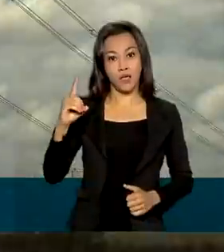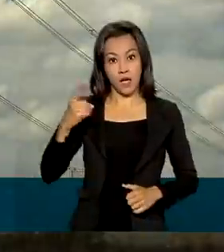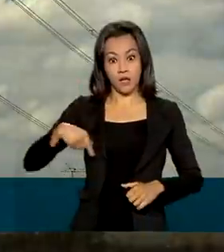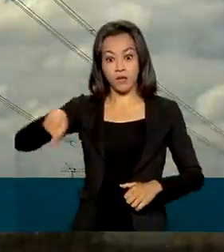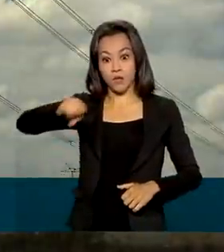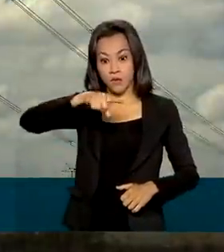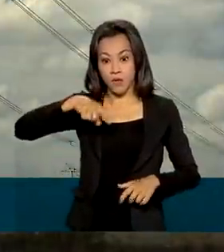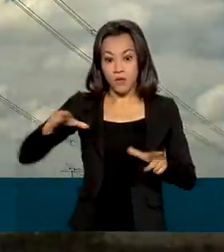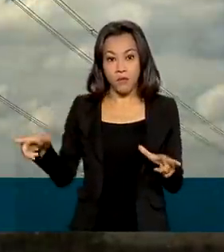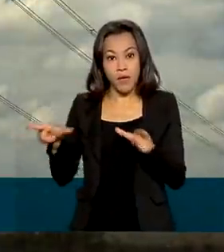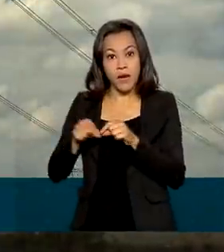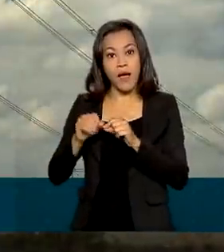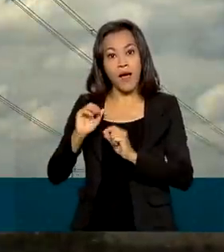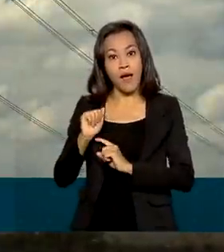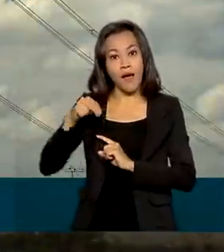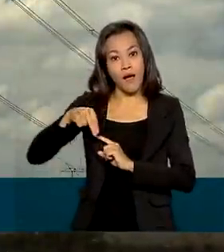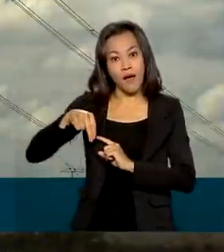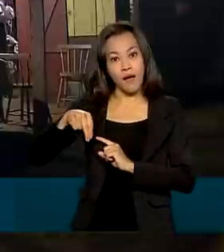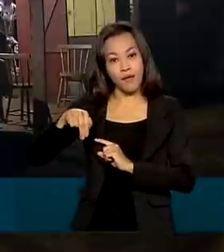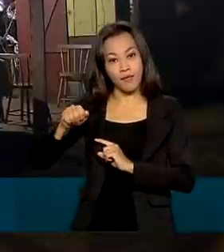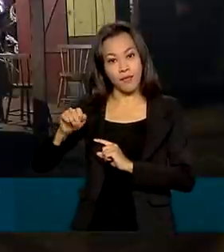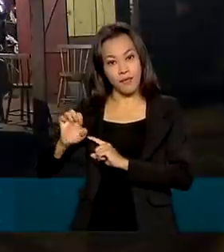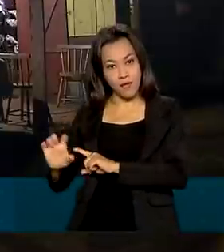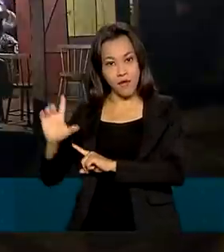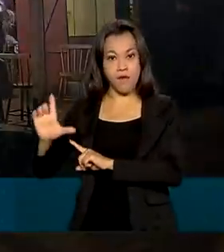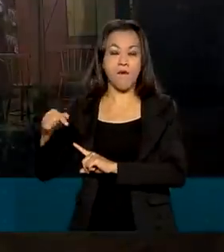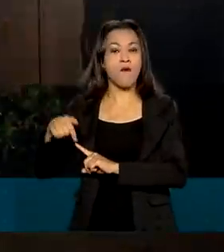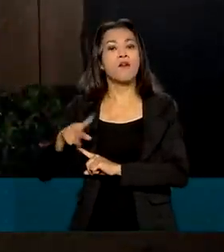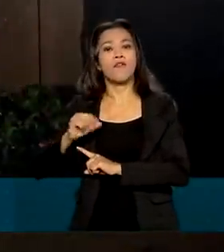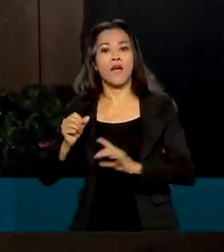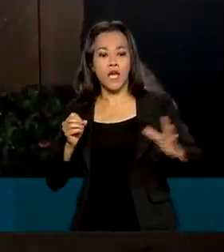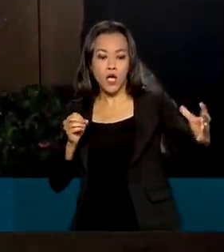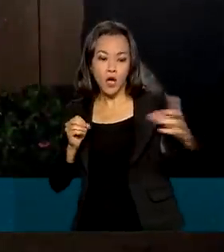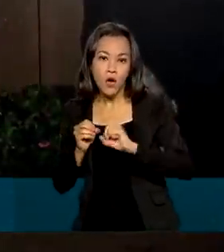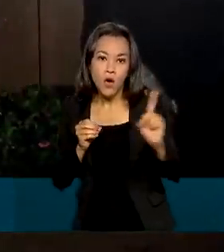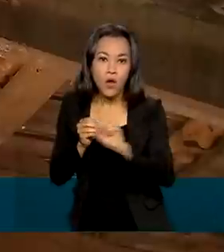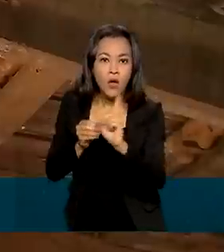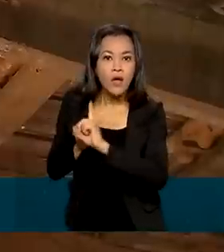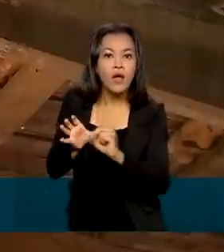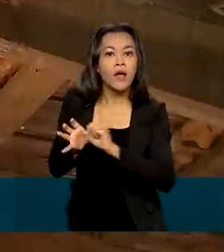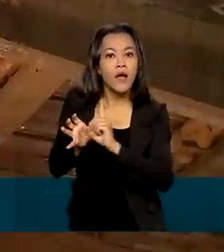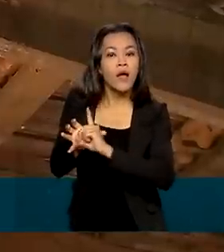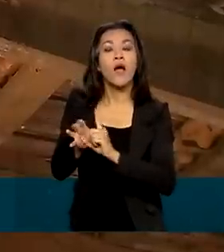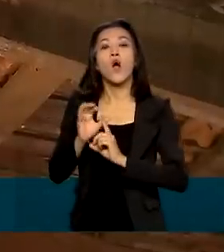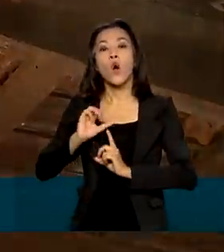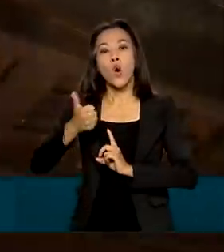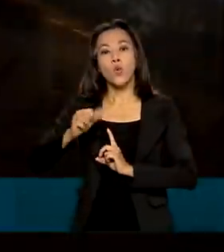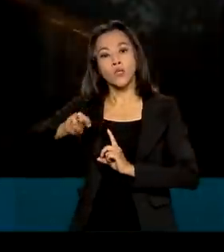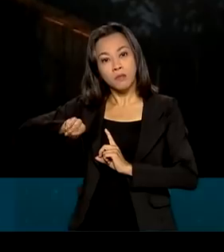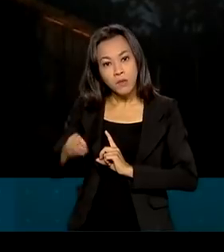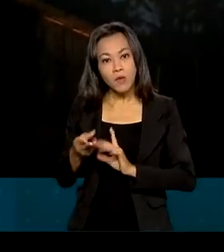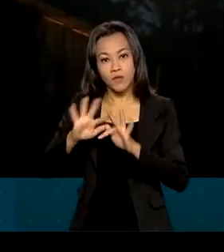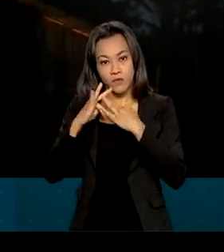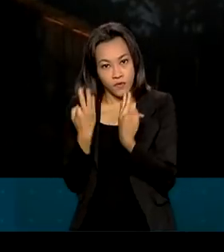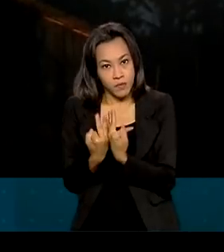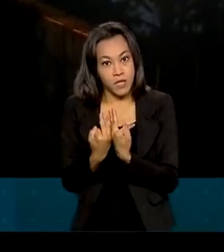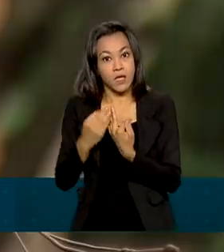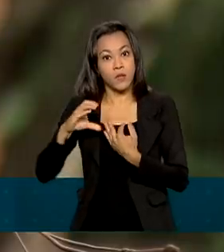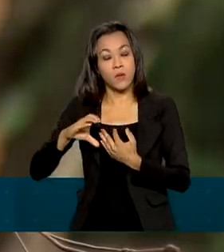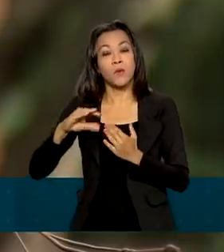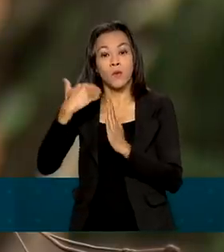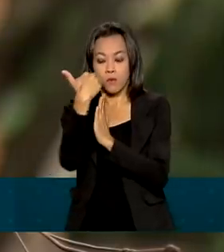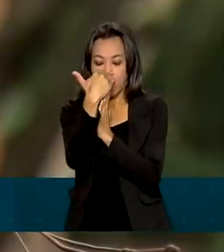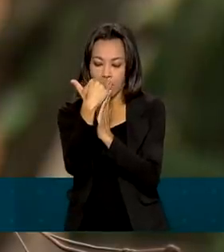Elétrica, a ANEL, que vai incluir mais 11 milhões de famílias no Cadastro Único para terem